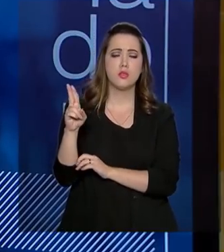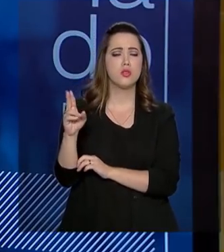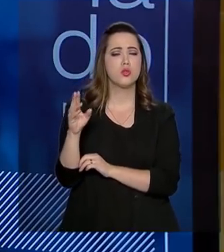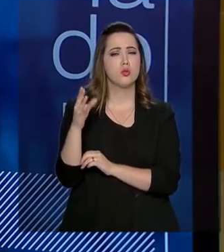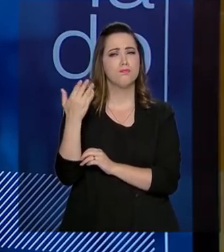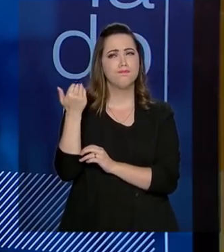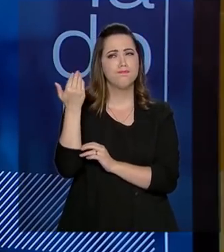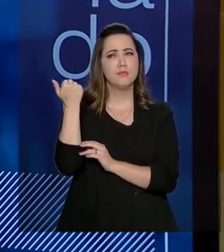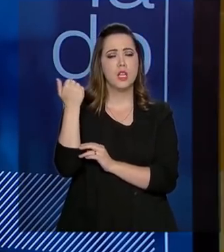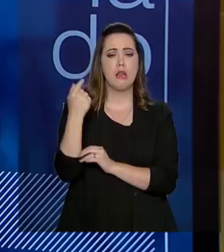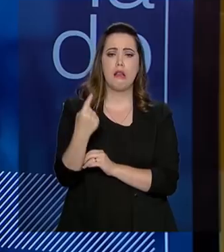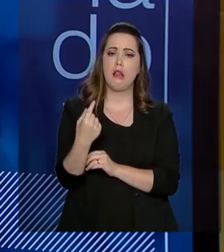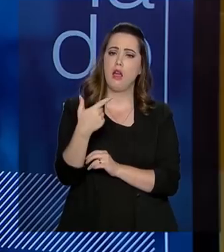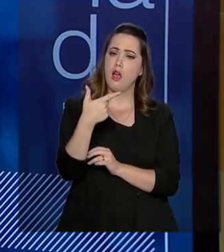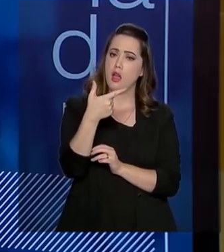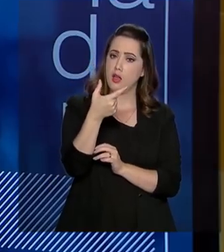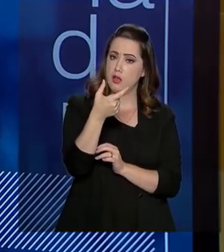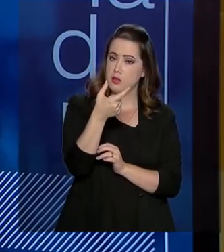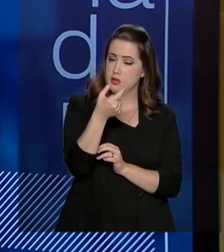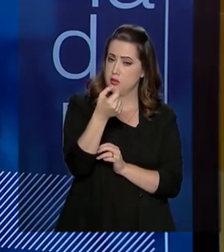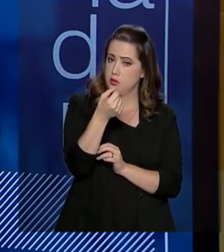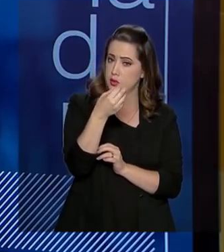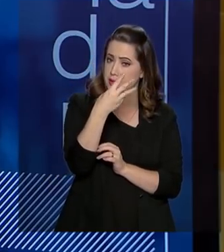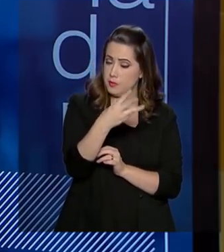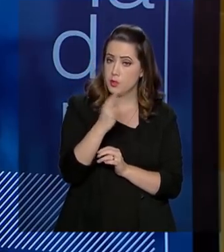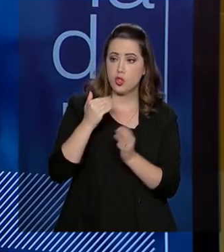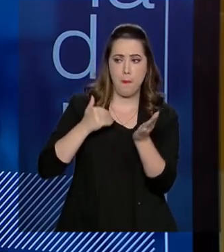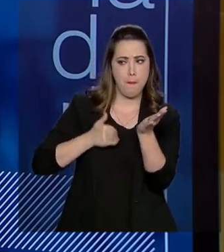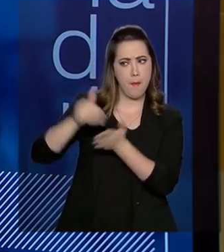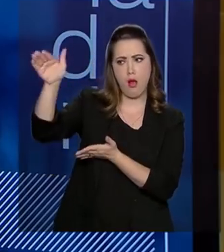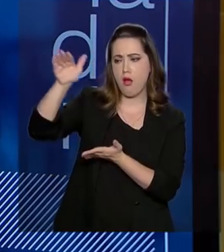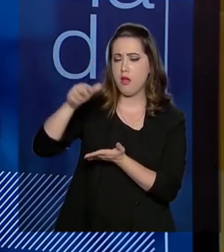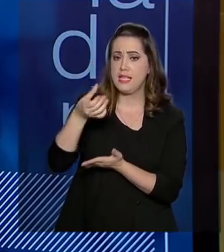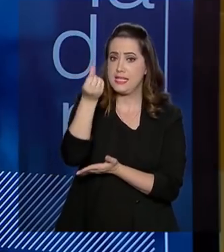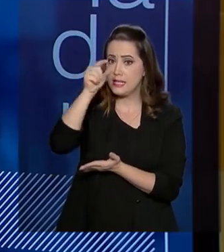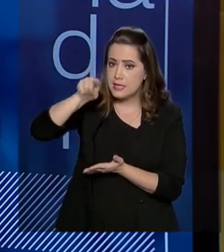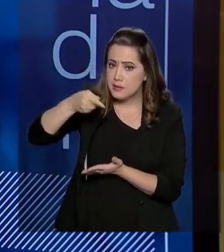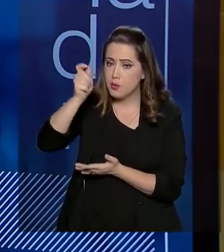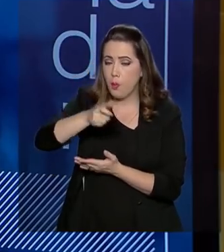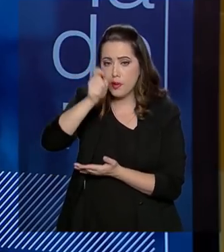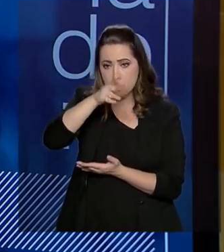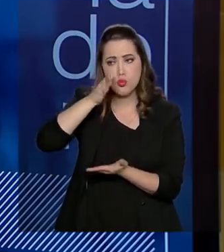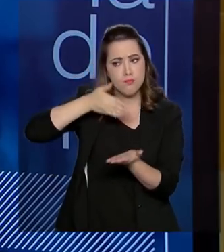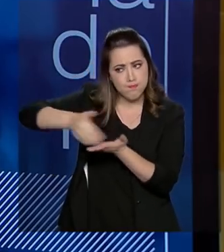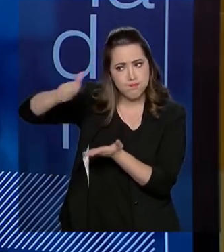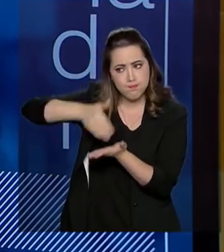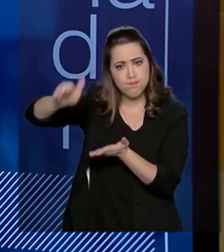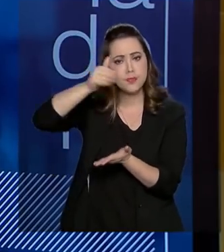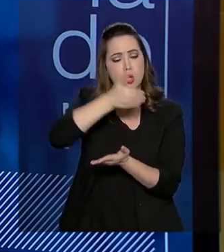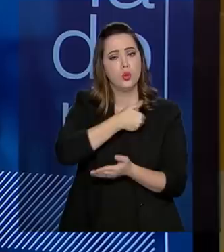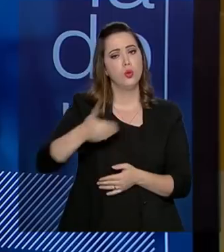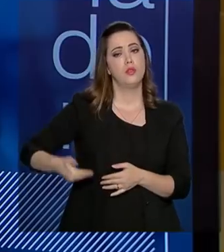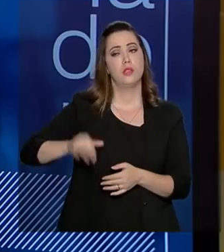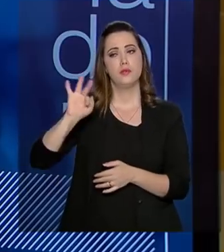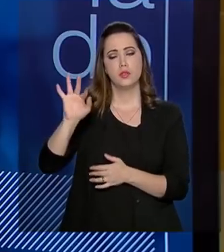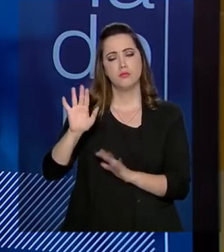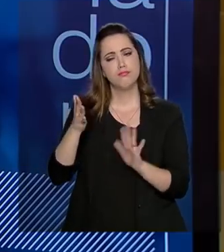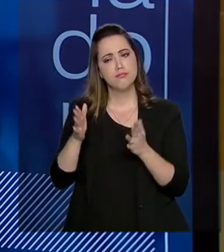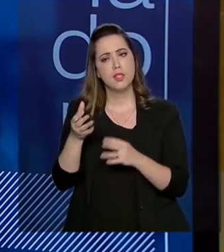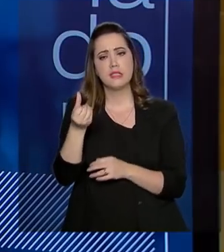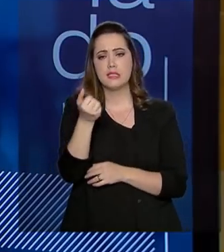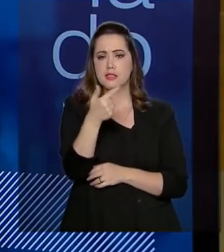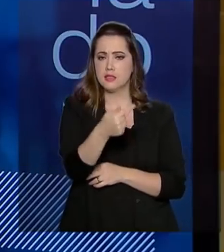2003 para cá, nós já demitimos mais de 6 mil servidores públicos do governo federal, cerca que nós temos uma média de